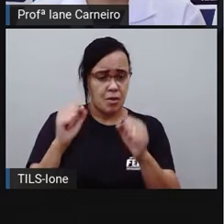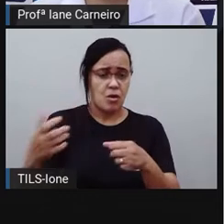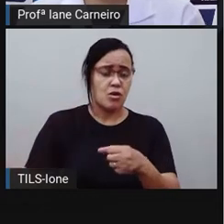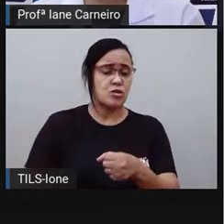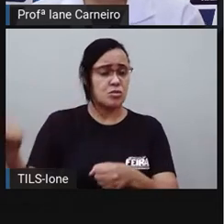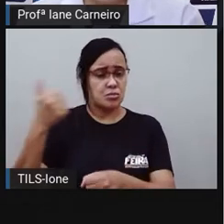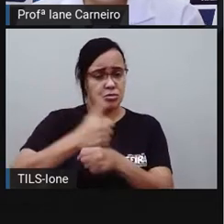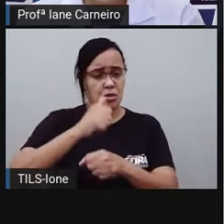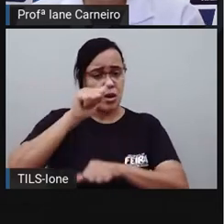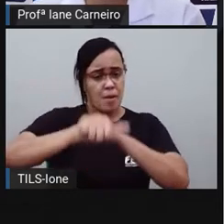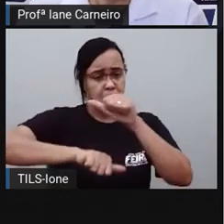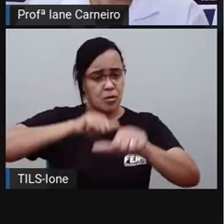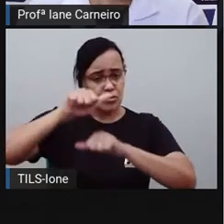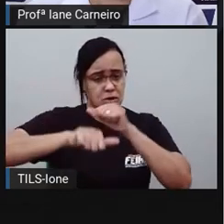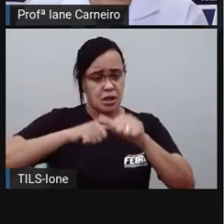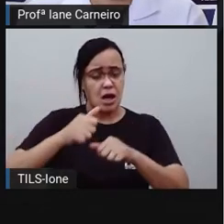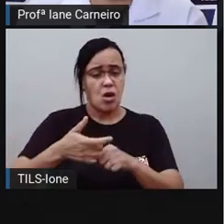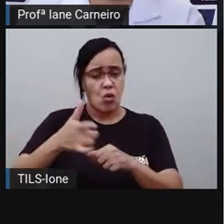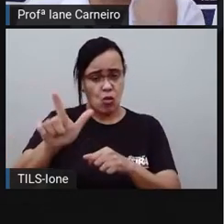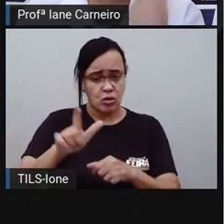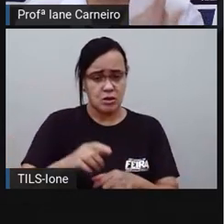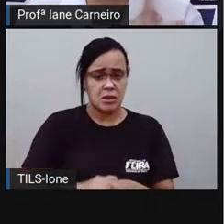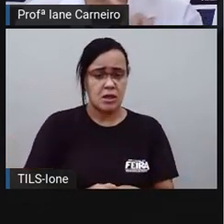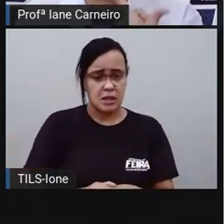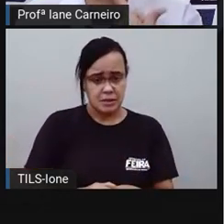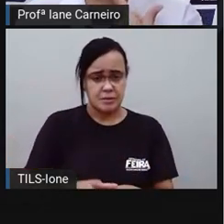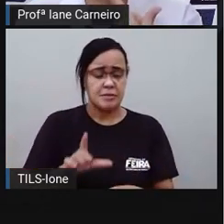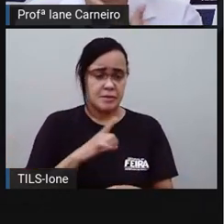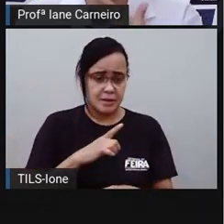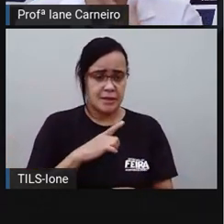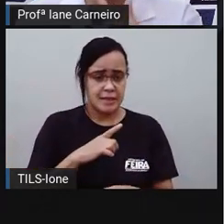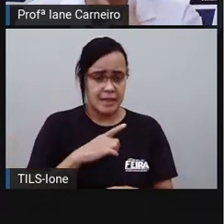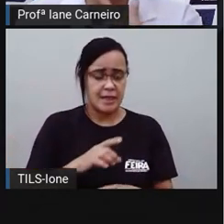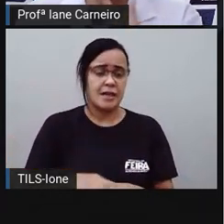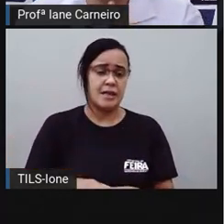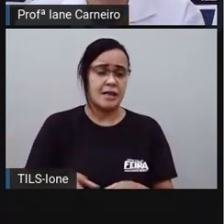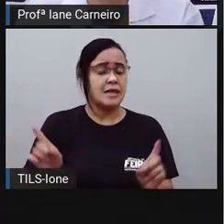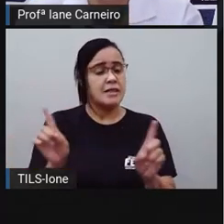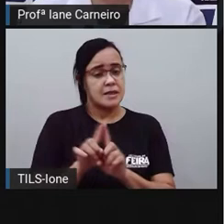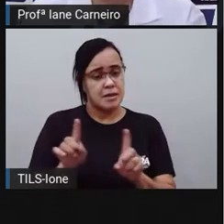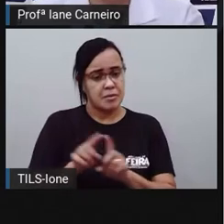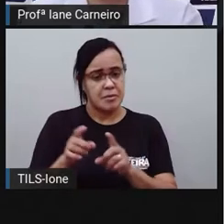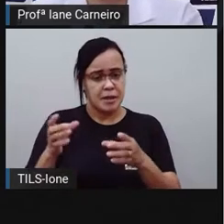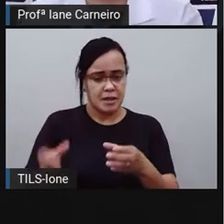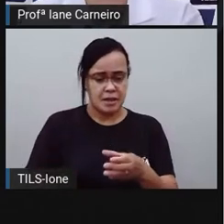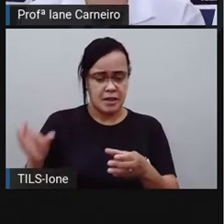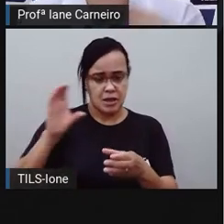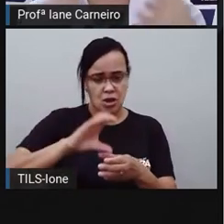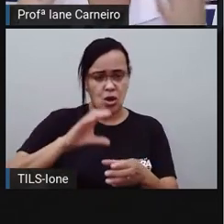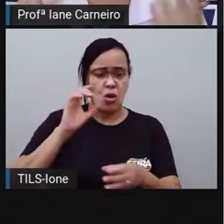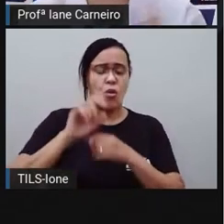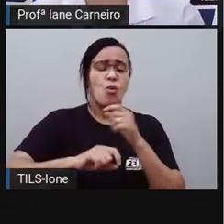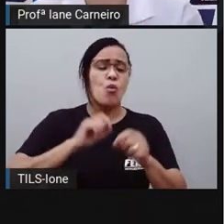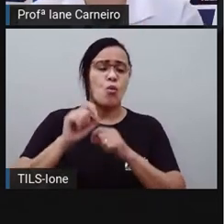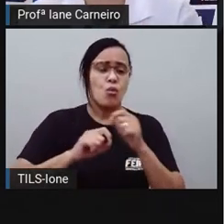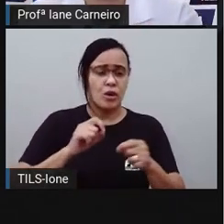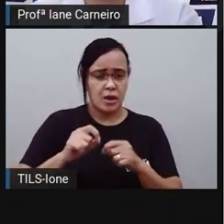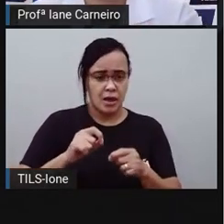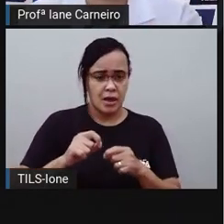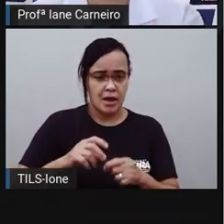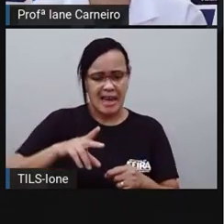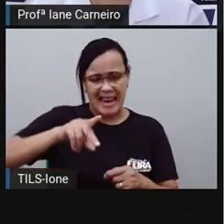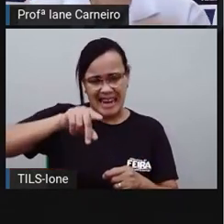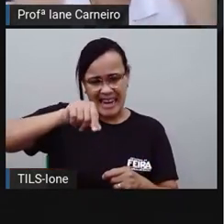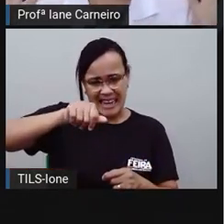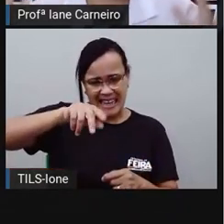essência de baunilha. E a Pro ainda acrescentaria aqui nessa receita raspas de limão. Fica bem gostoso a sua